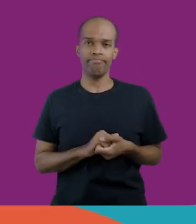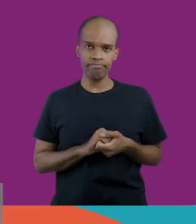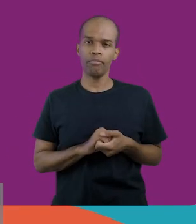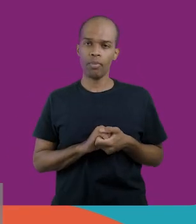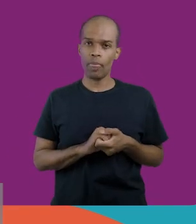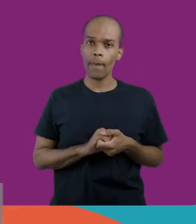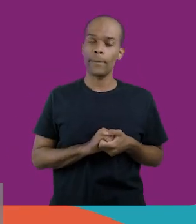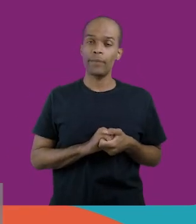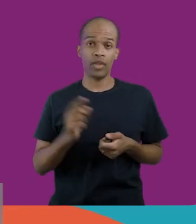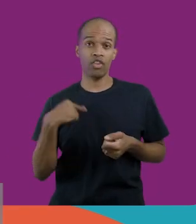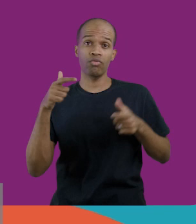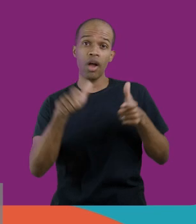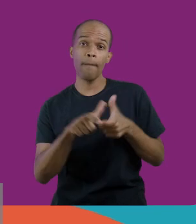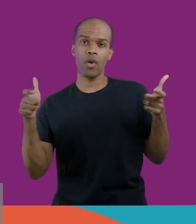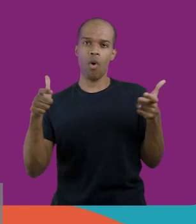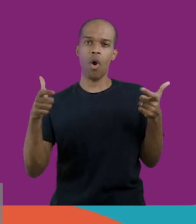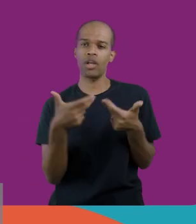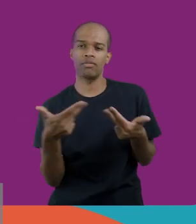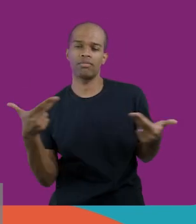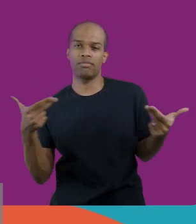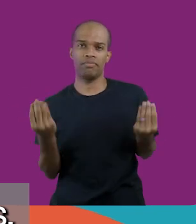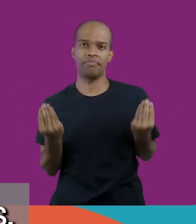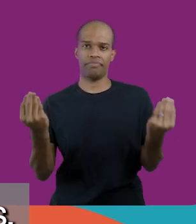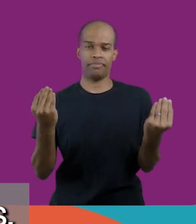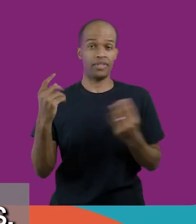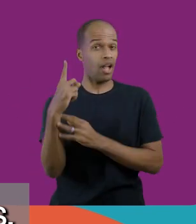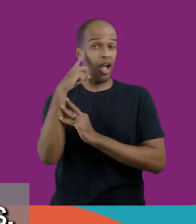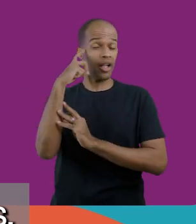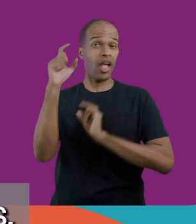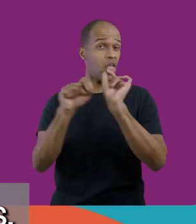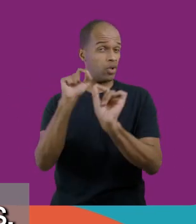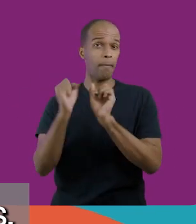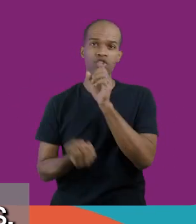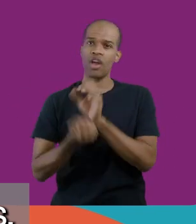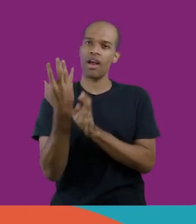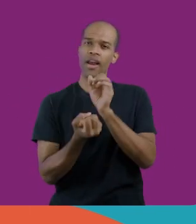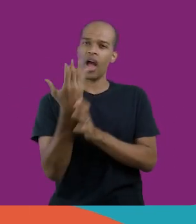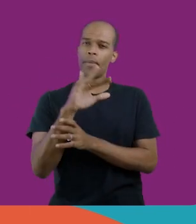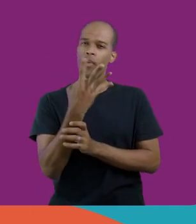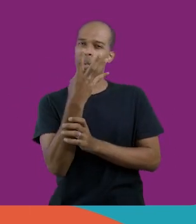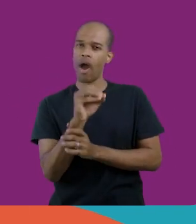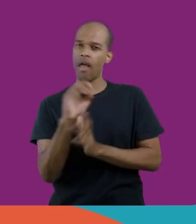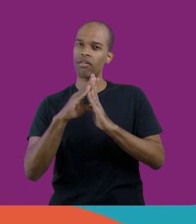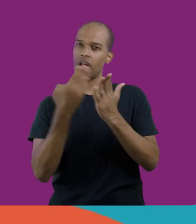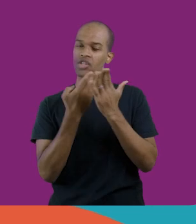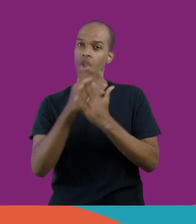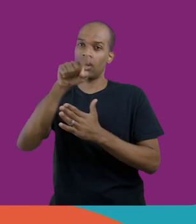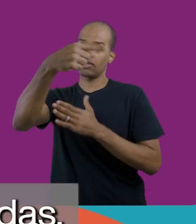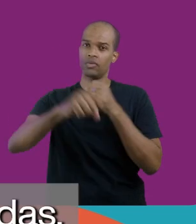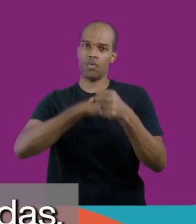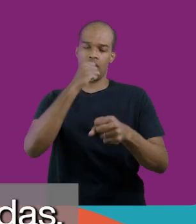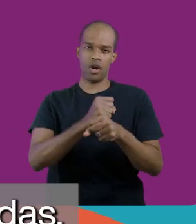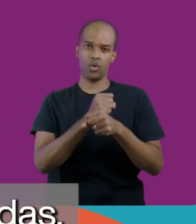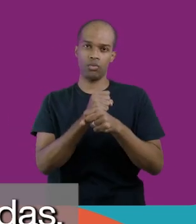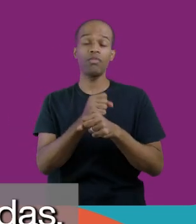Então, nós ampliamos e diversificamos. A ideia é que possamos criar pelo menos mais 40 escolas no ano que vem,